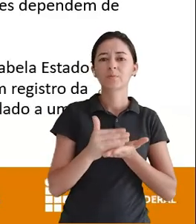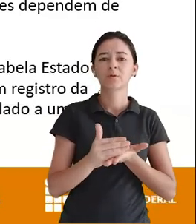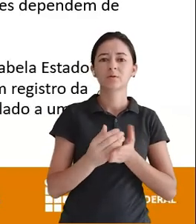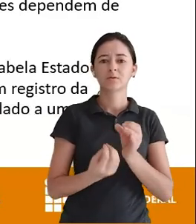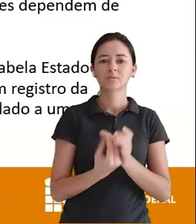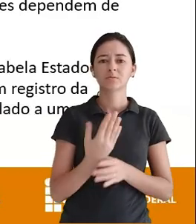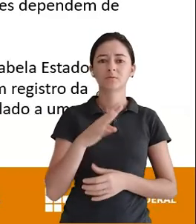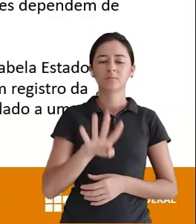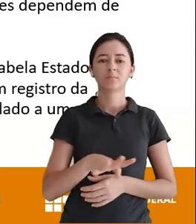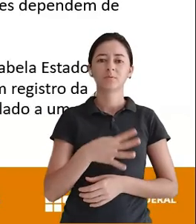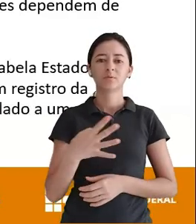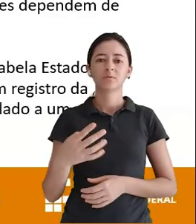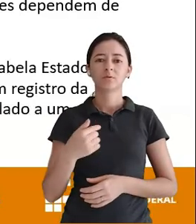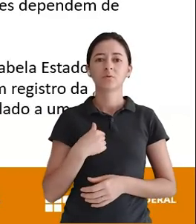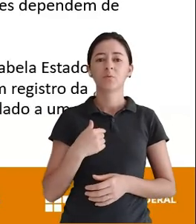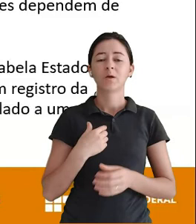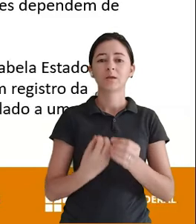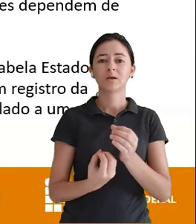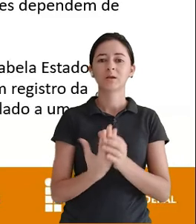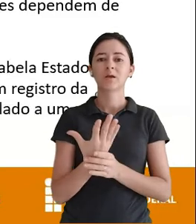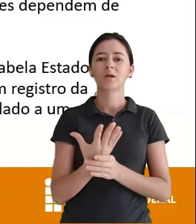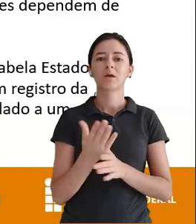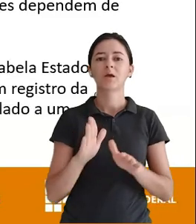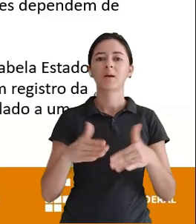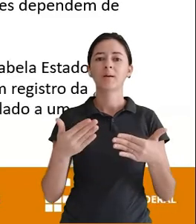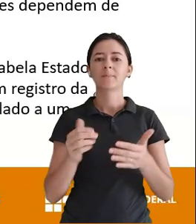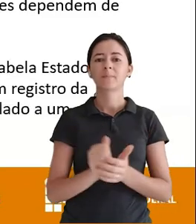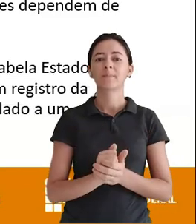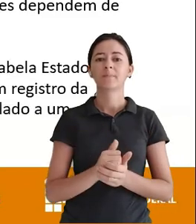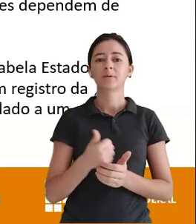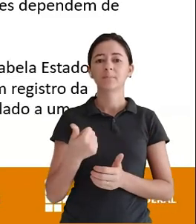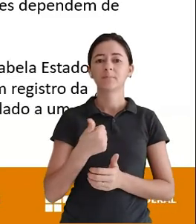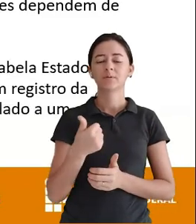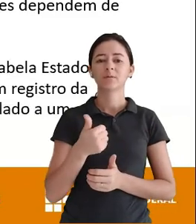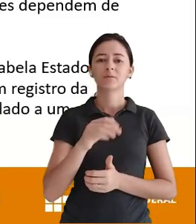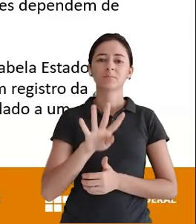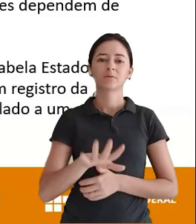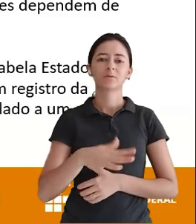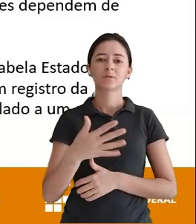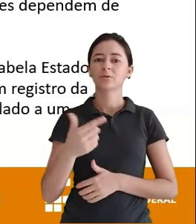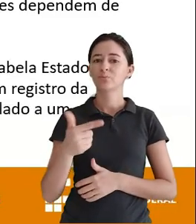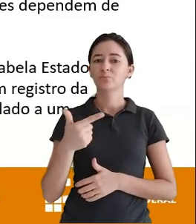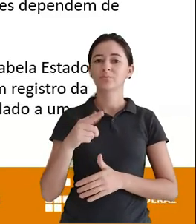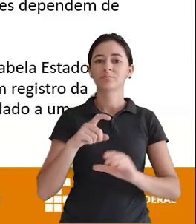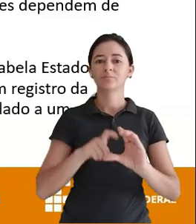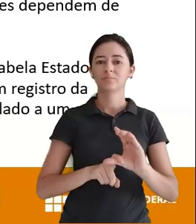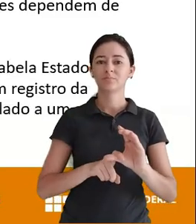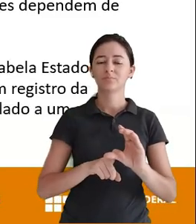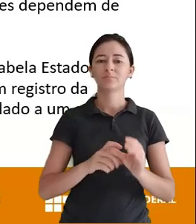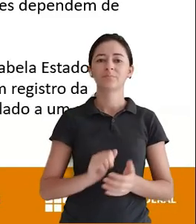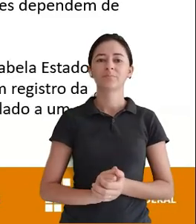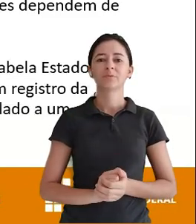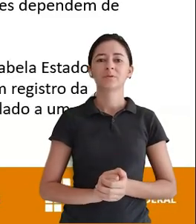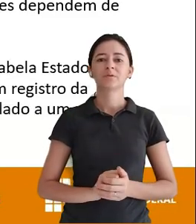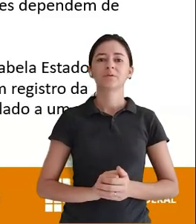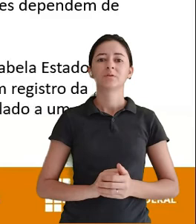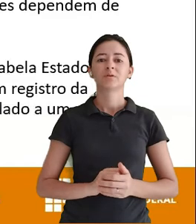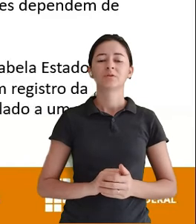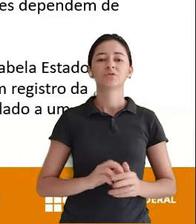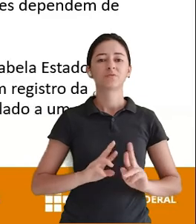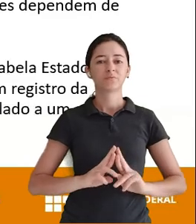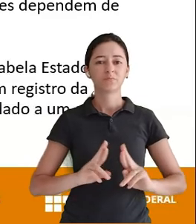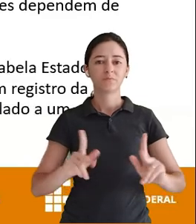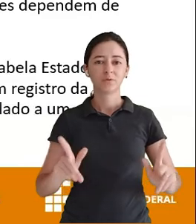Primeiro a tabela Que não tem dependência Na hora de criar Para depois criar As que tem dependência No drop Ao contrário Primeiro